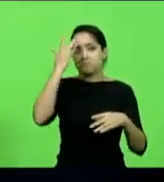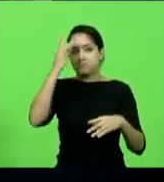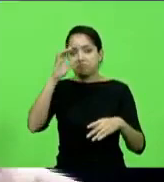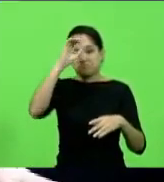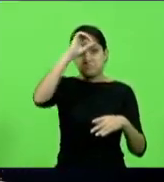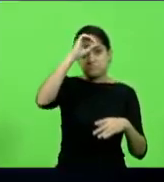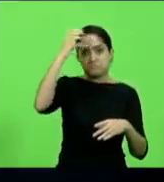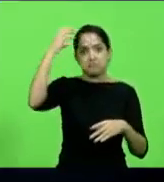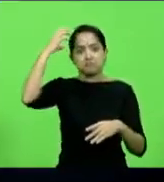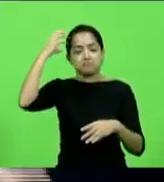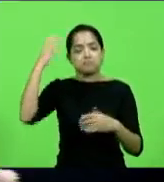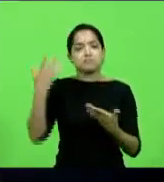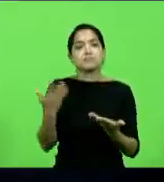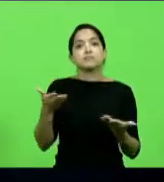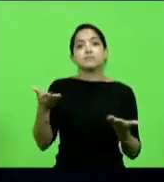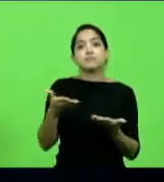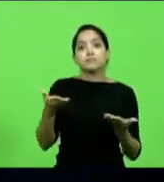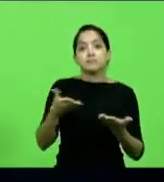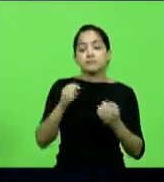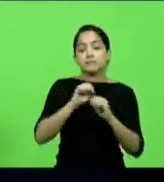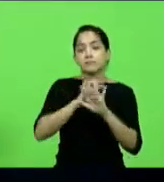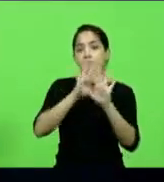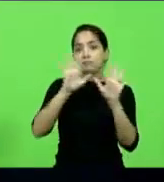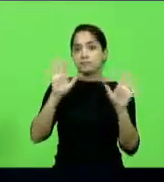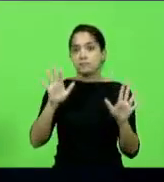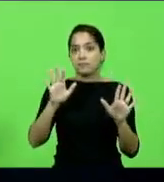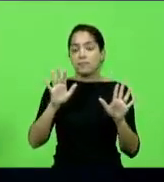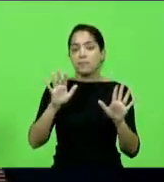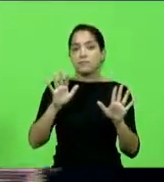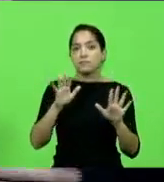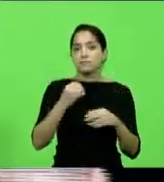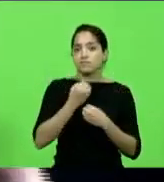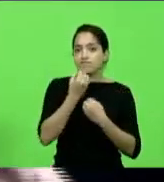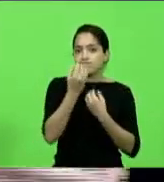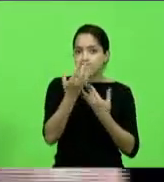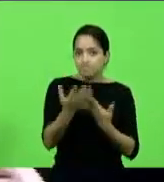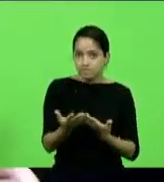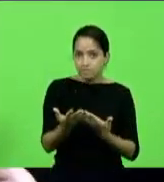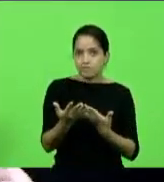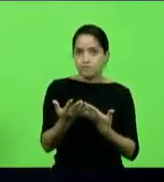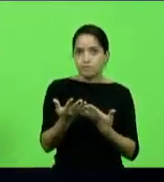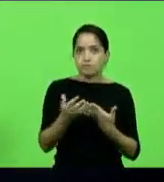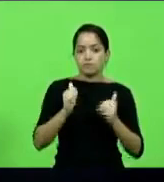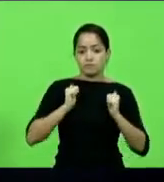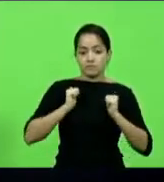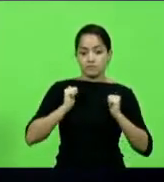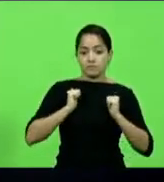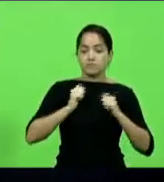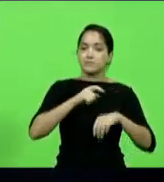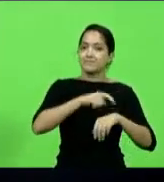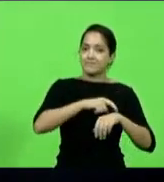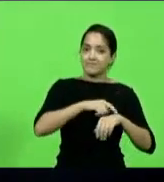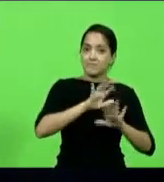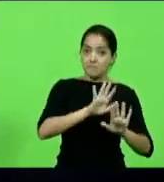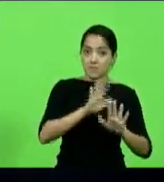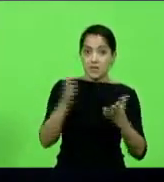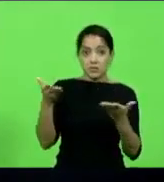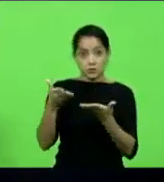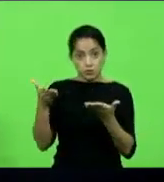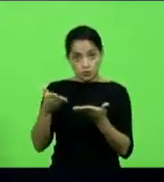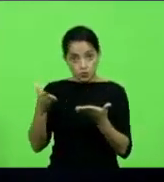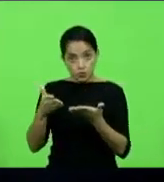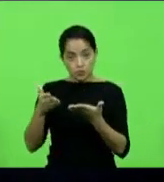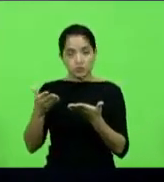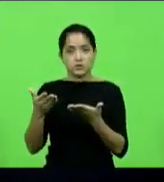inocente. Então, fico aqui, deixo bem claro aqui, talvez um desabafo, o meu posicionamento de abstenção foi naquele momento, mas hoje eu tenho um posicionamento que